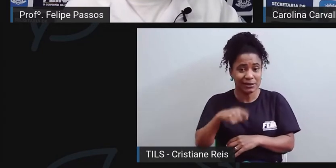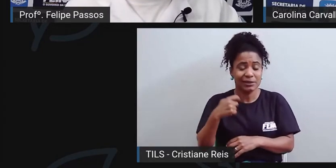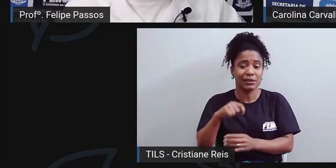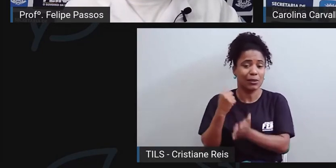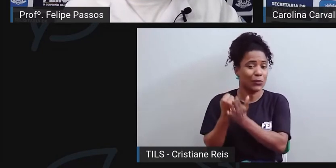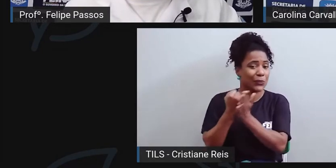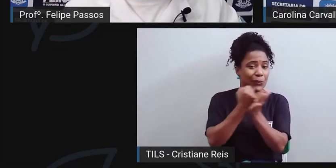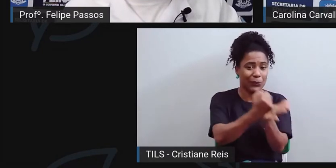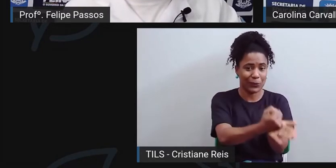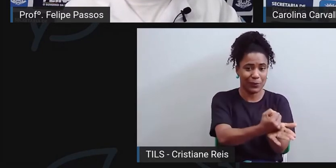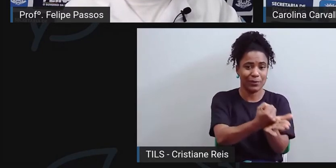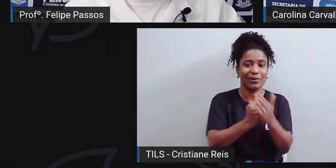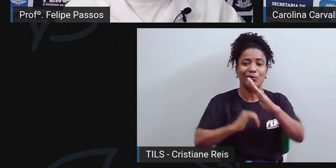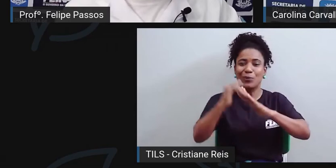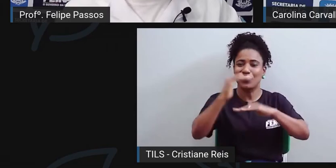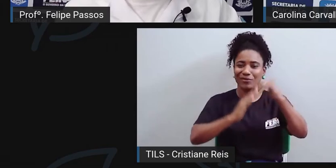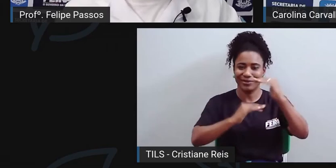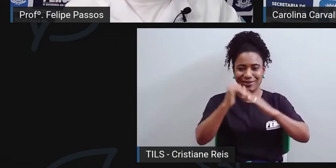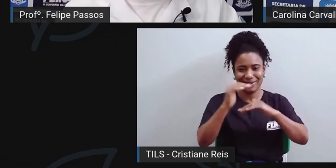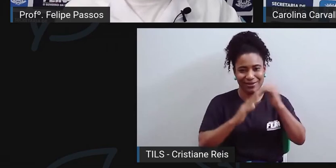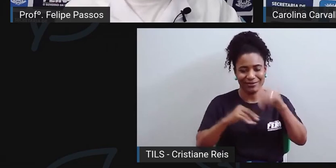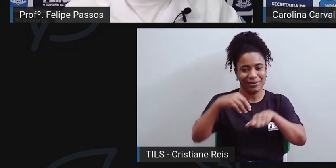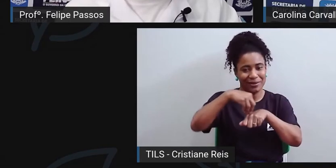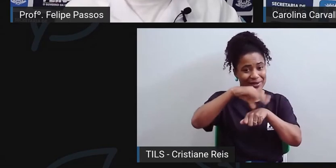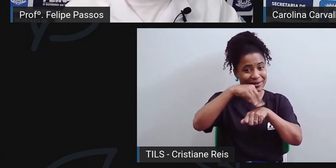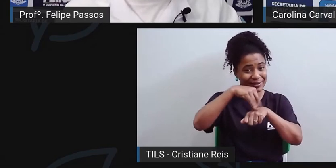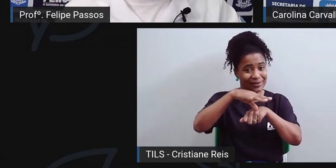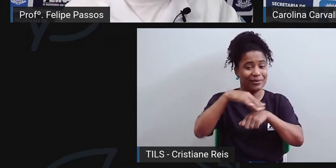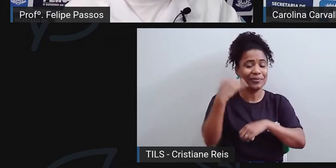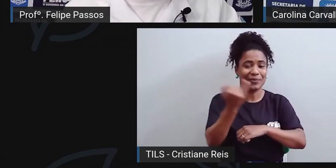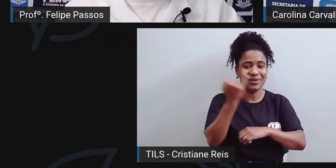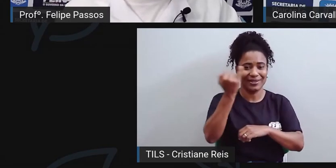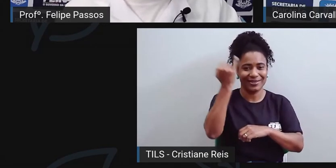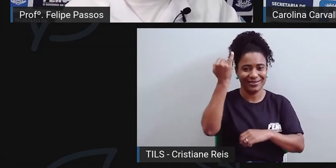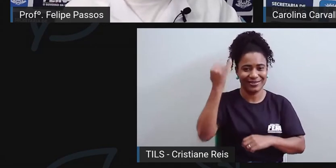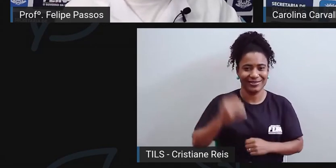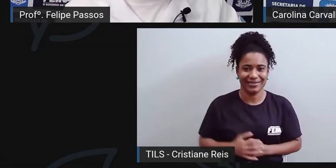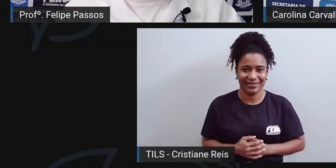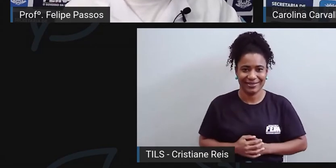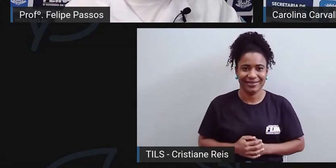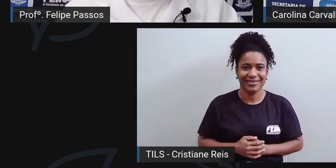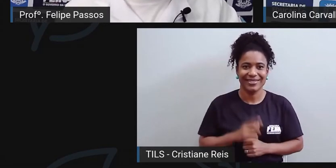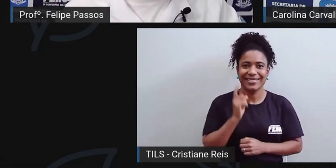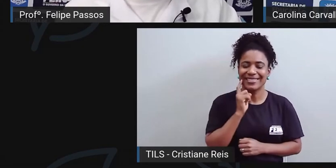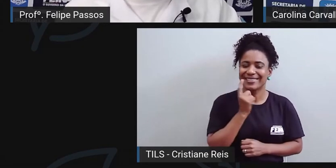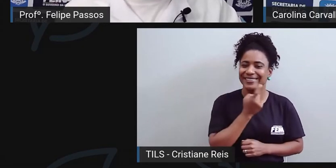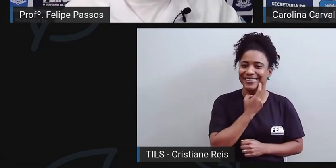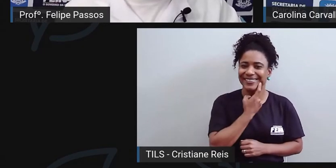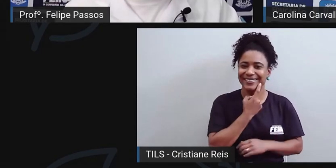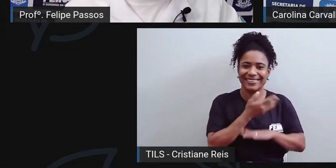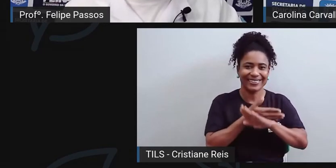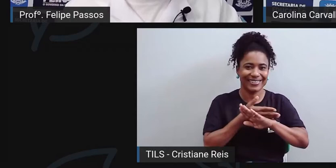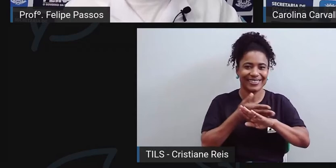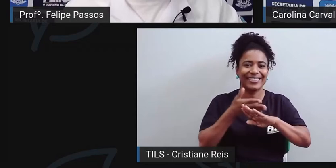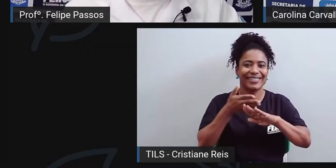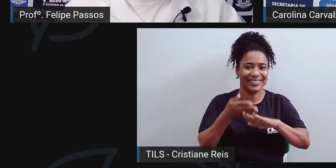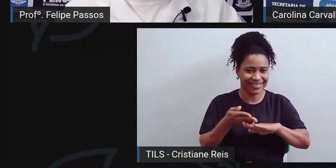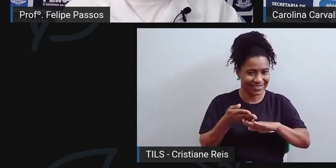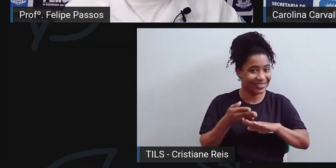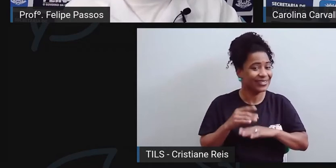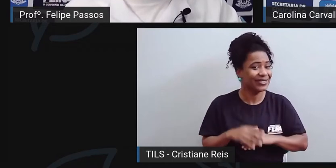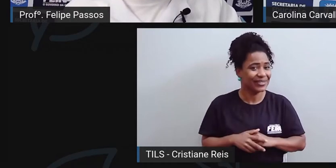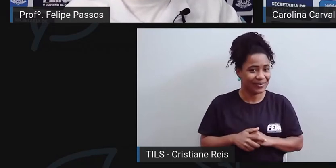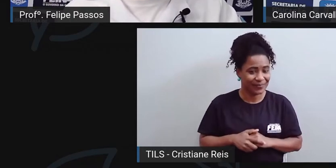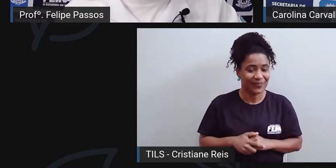profissional, de uma orientação profissional. Então, a questão dos dentes brancos virou moda, né? As pessoas